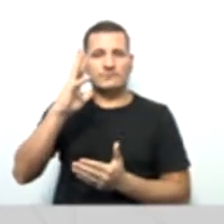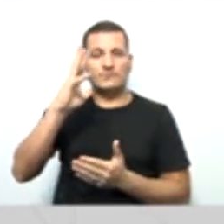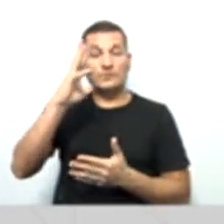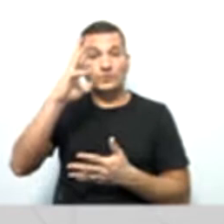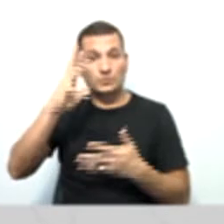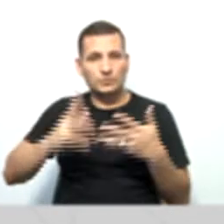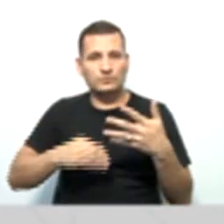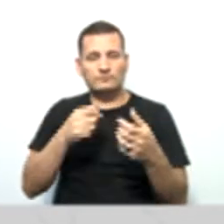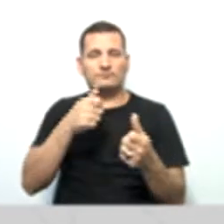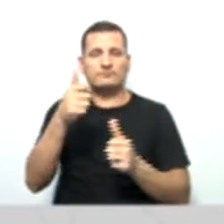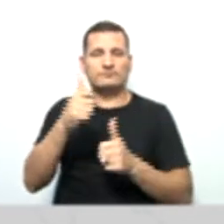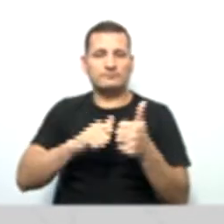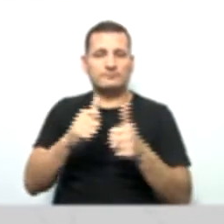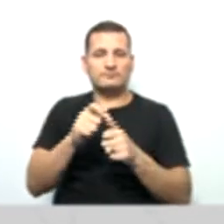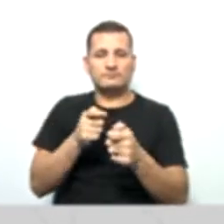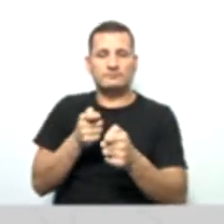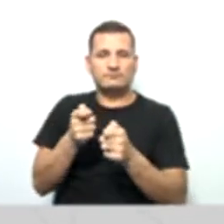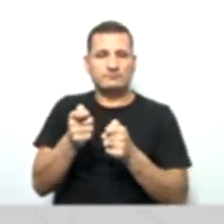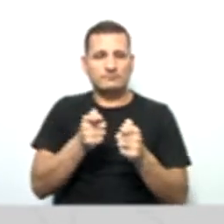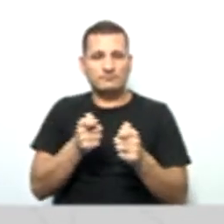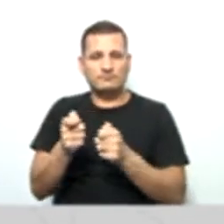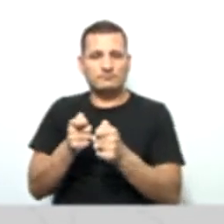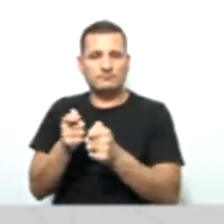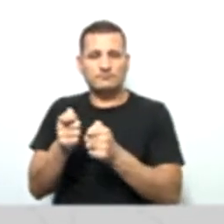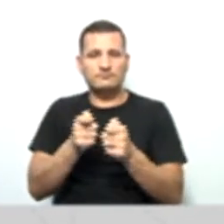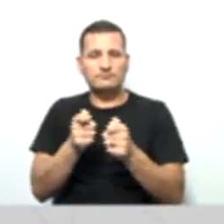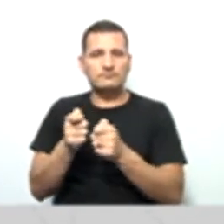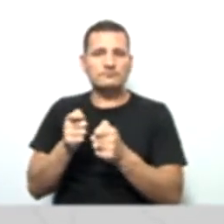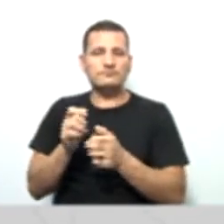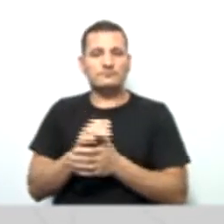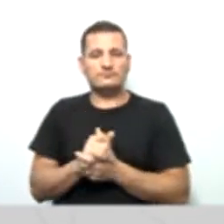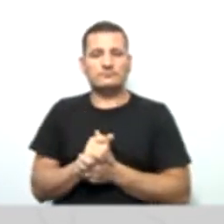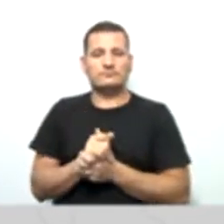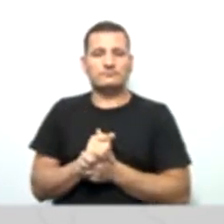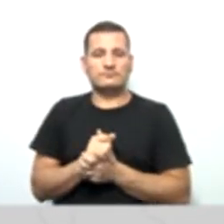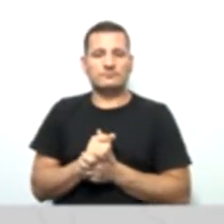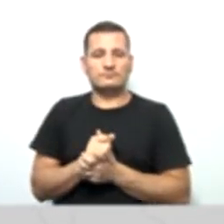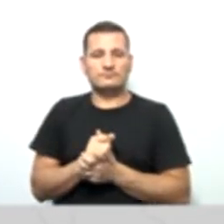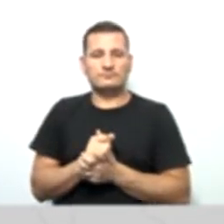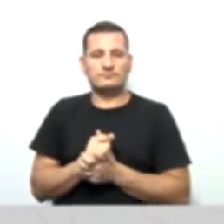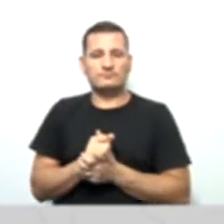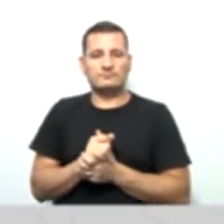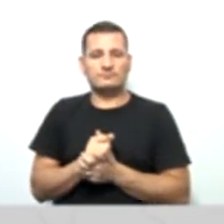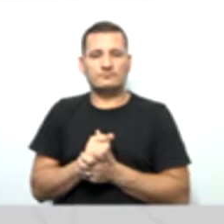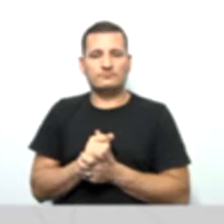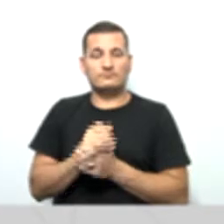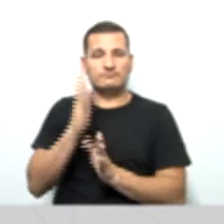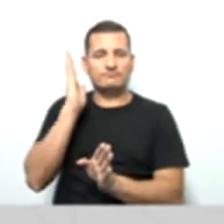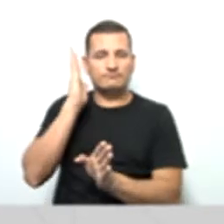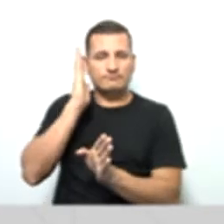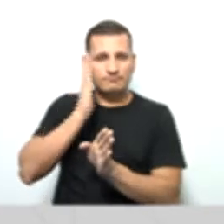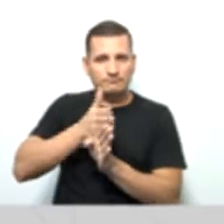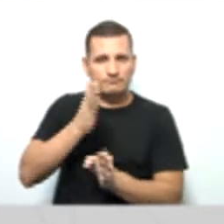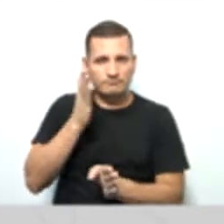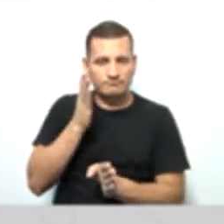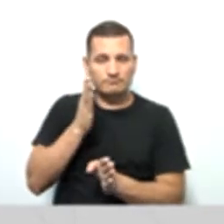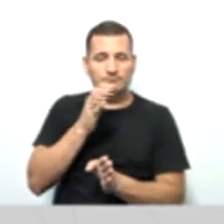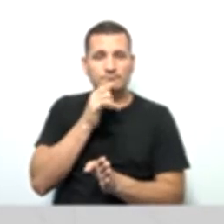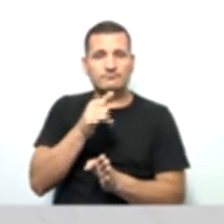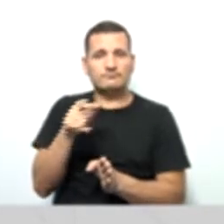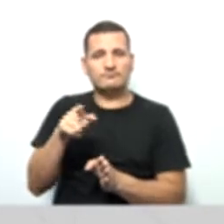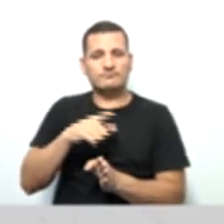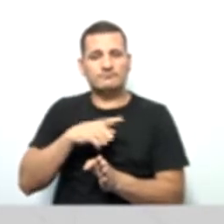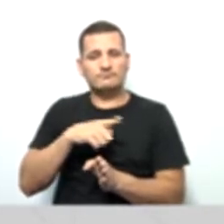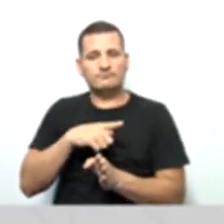avaliação, todo esse controle, essa comprovar né, se está tudo